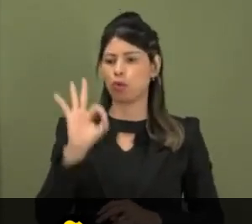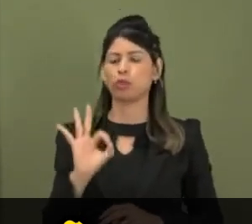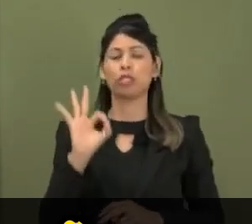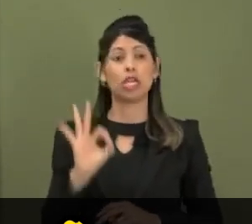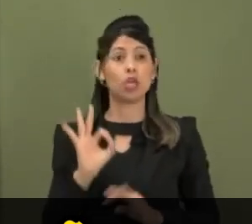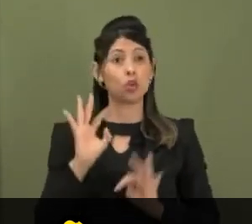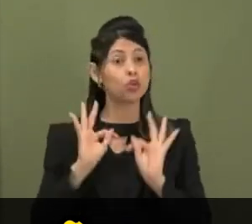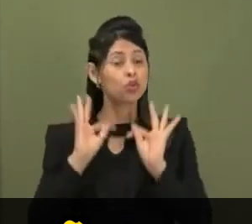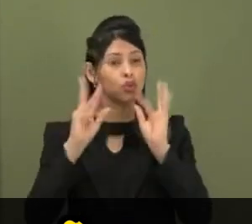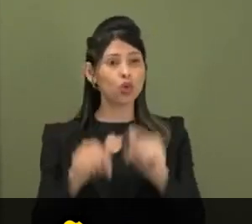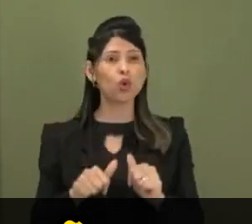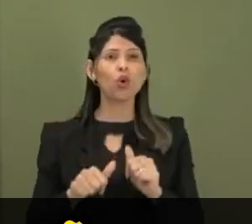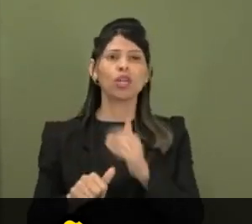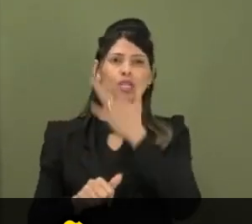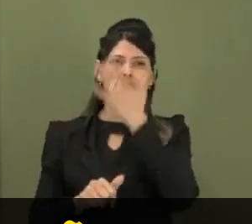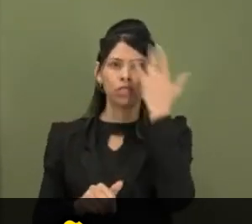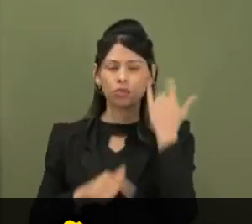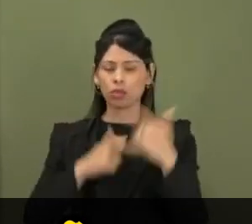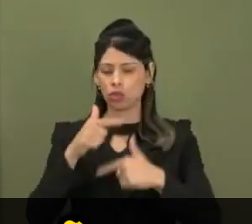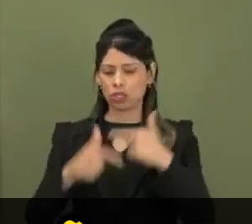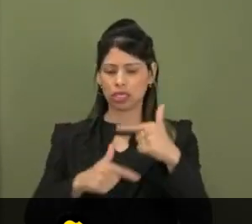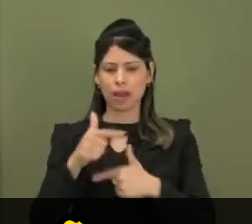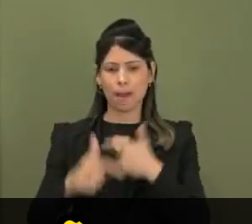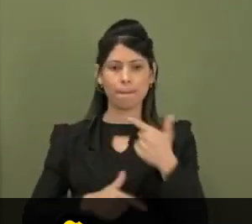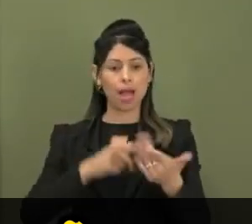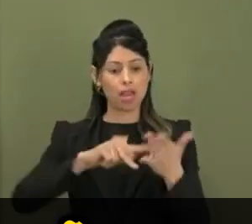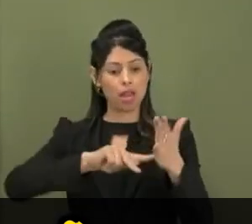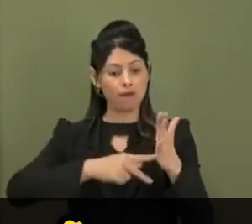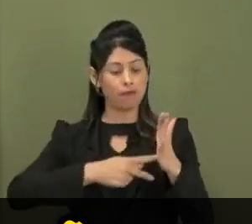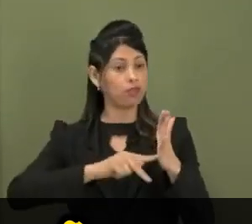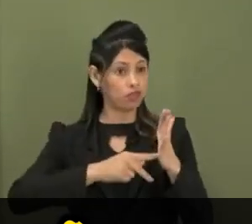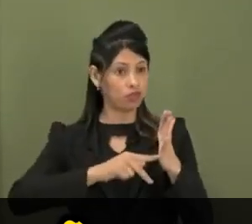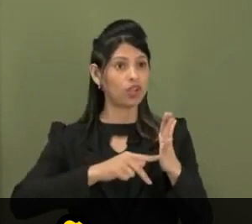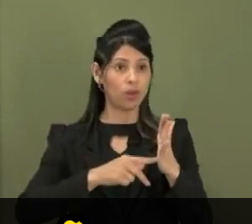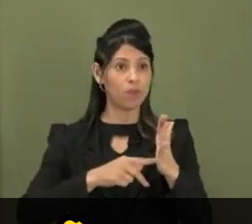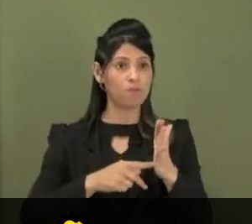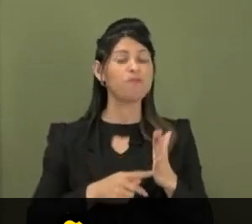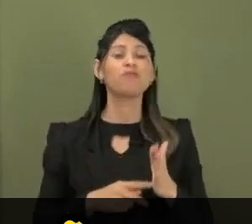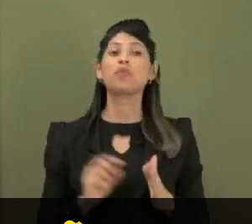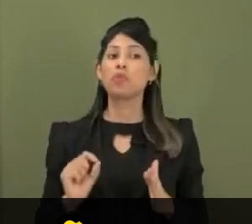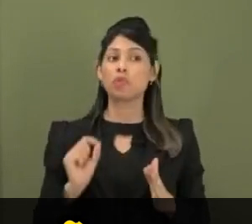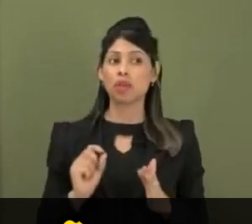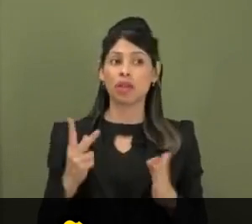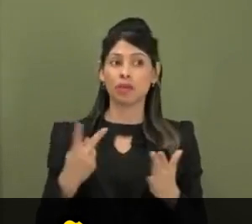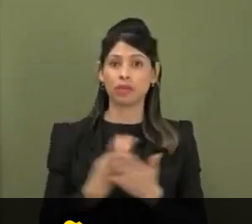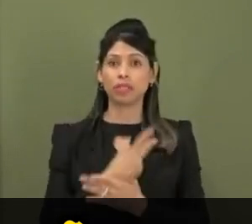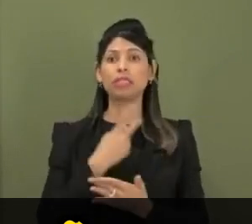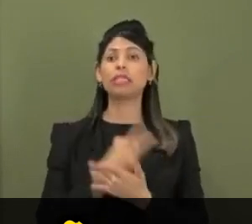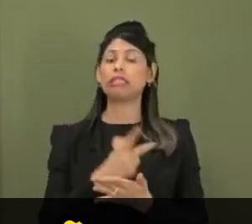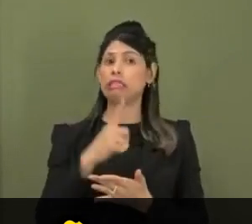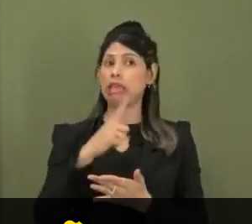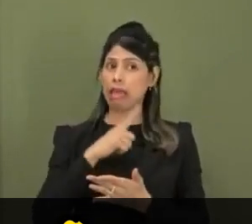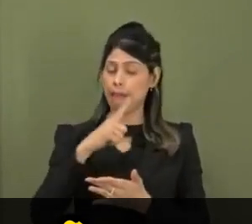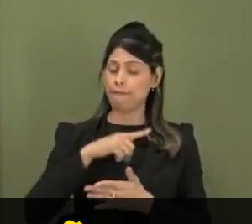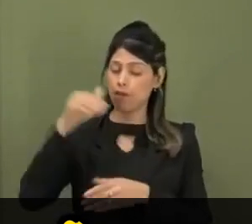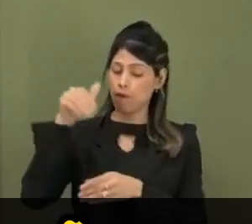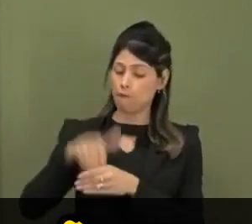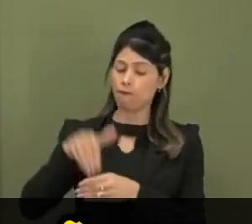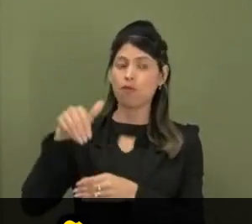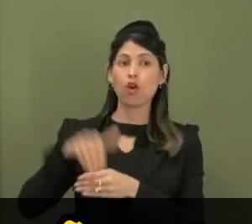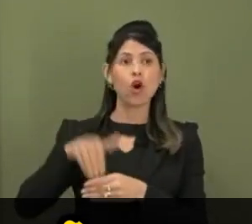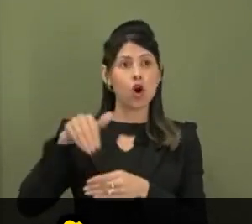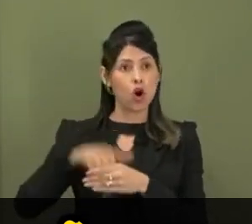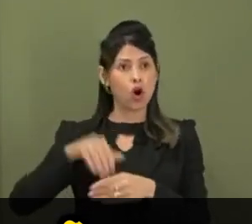trabalhadores, no caso da contribuição sindical. Então, tivemos os votos aí do ministro Gilmar Mendes, o